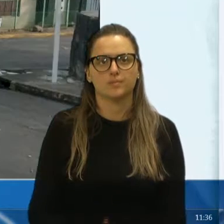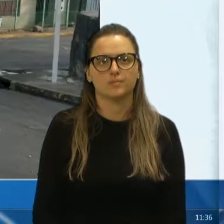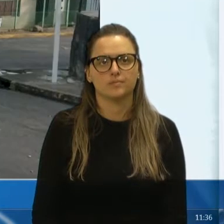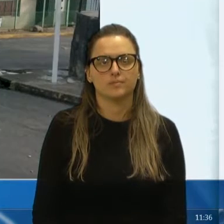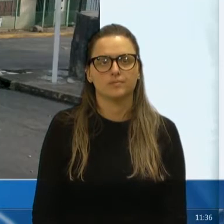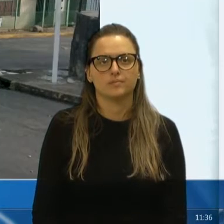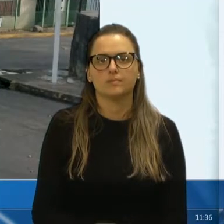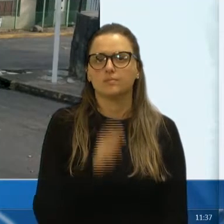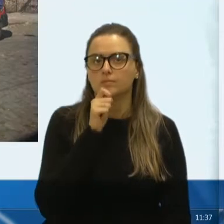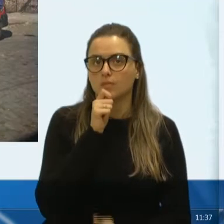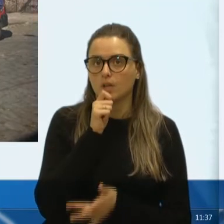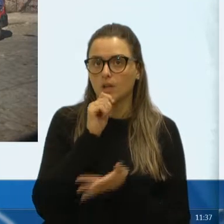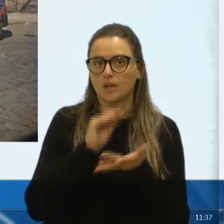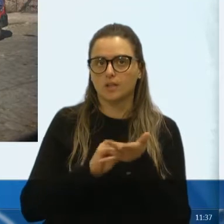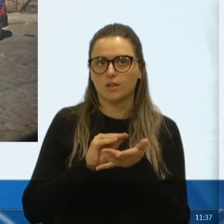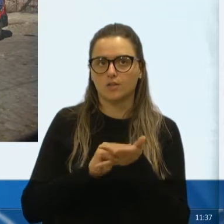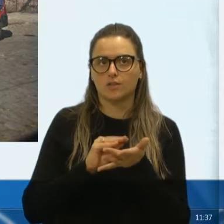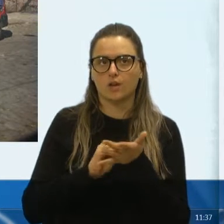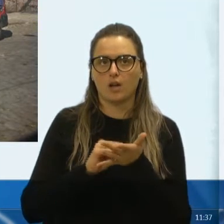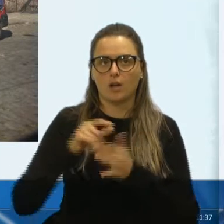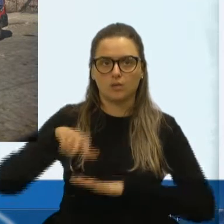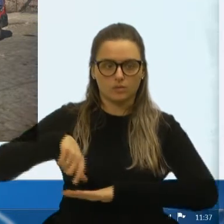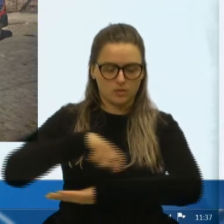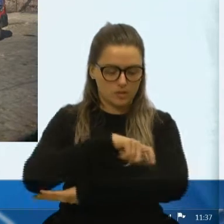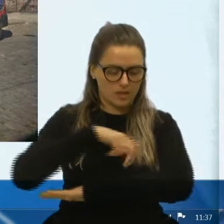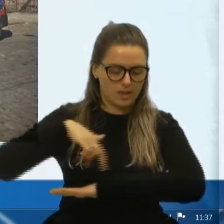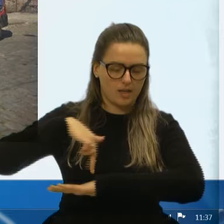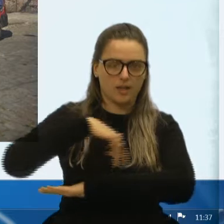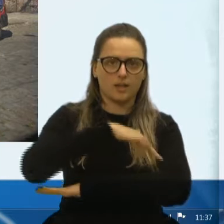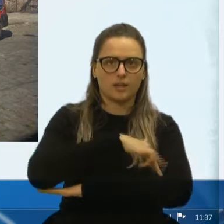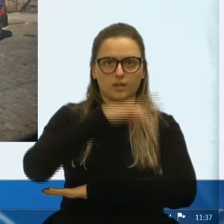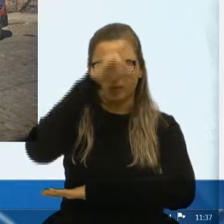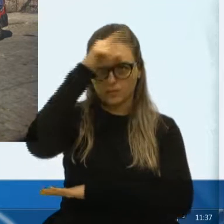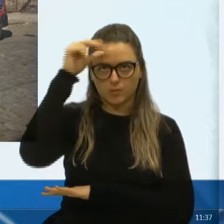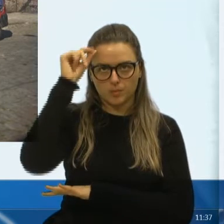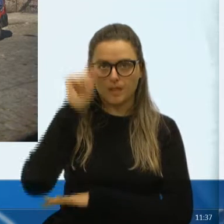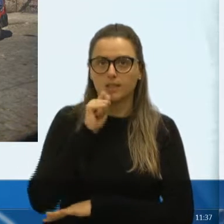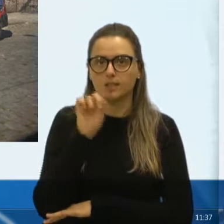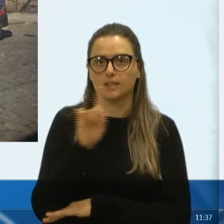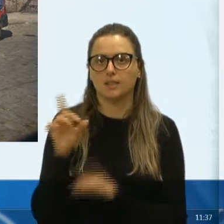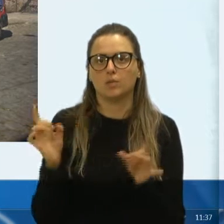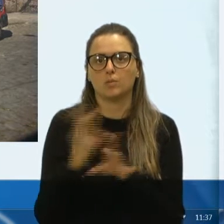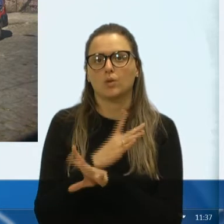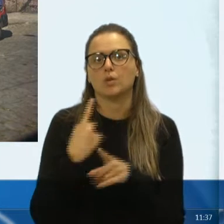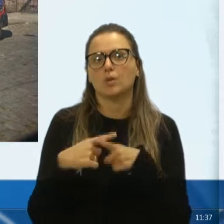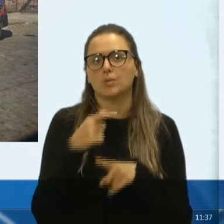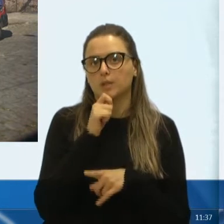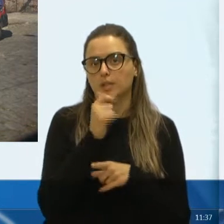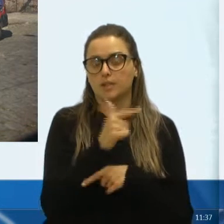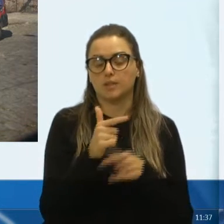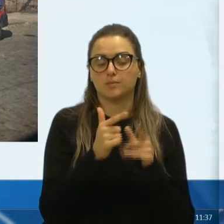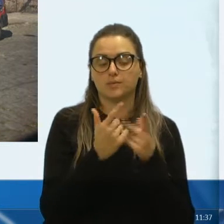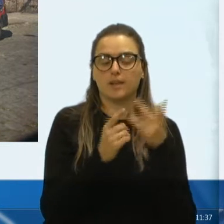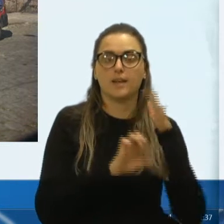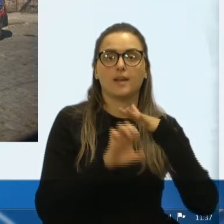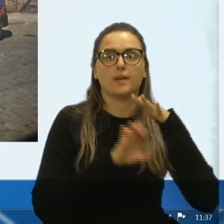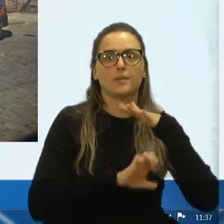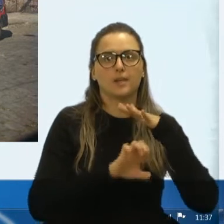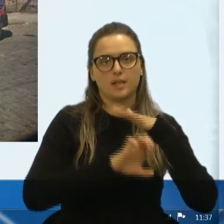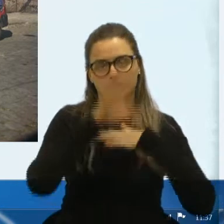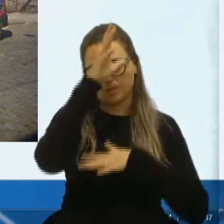Ainda falta fazer a calçada pública, que não está terminada, porque nós não temos empresa ainda. Dentro de poucos dias,